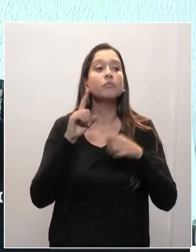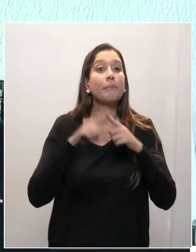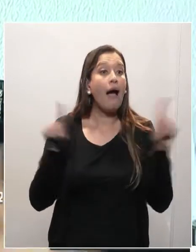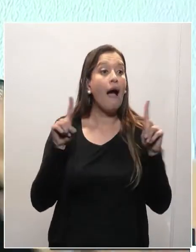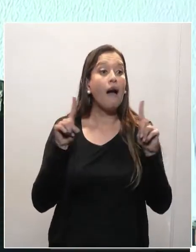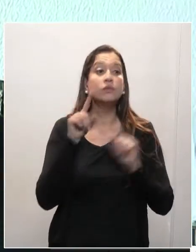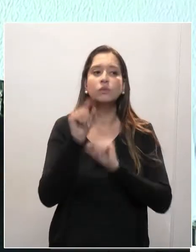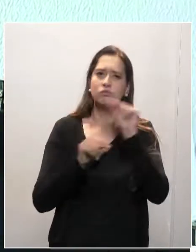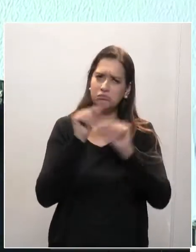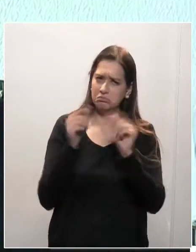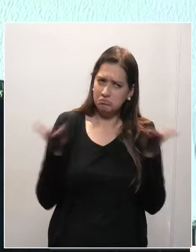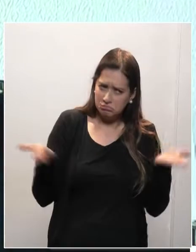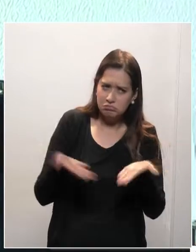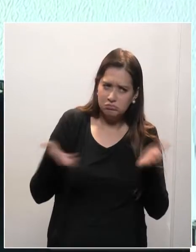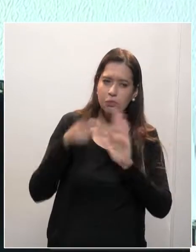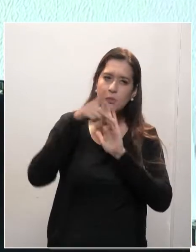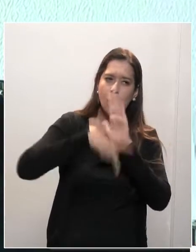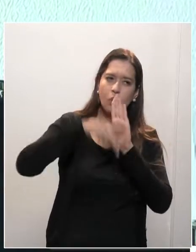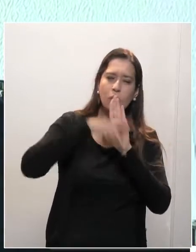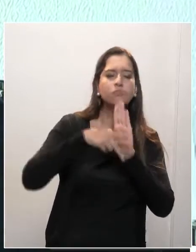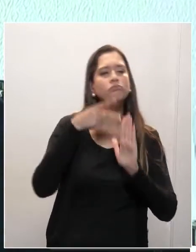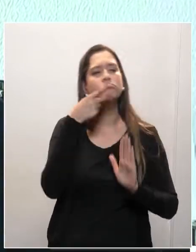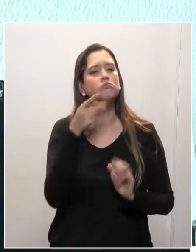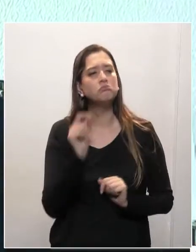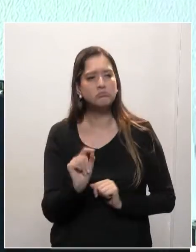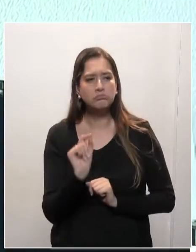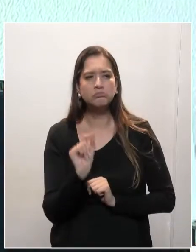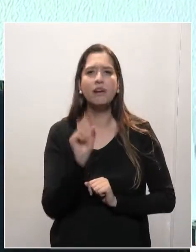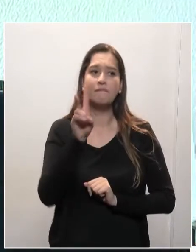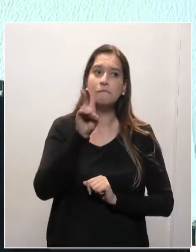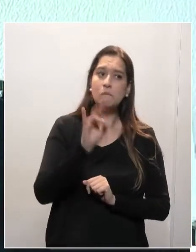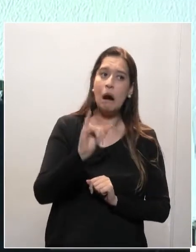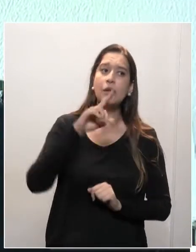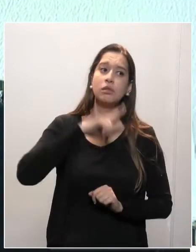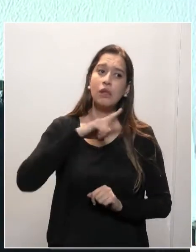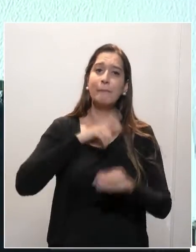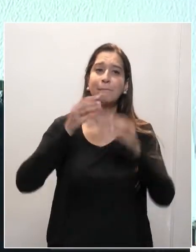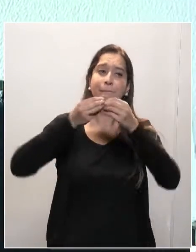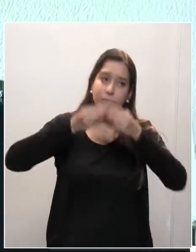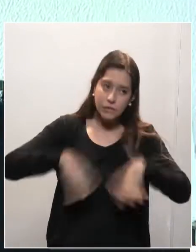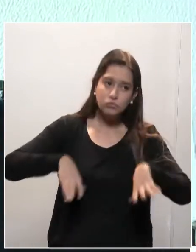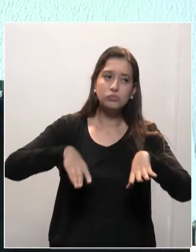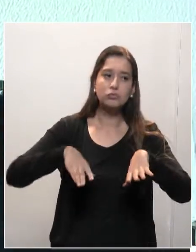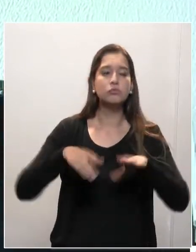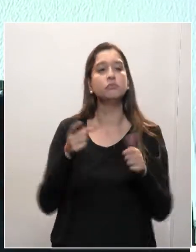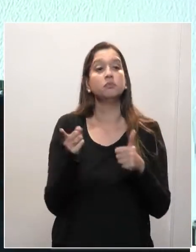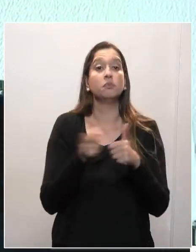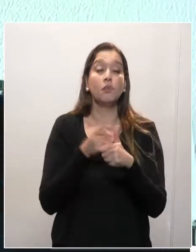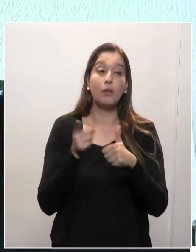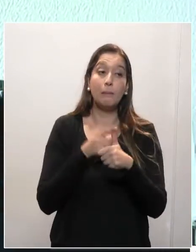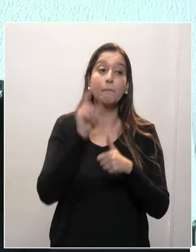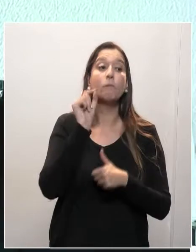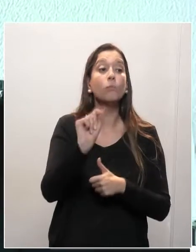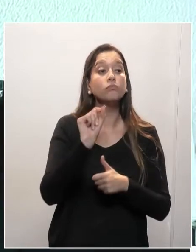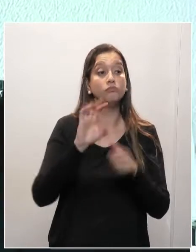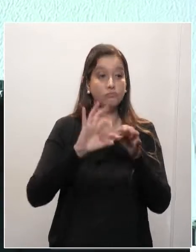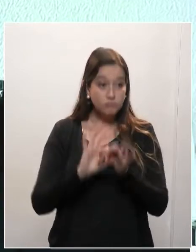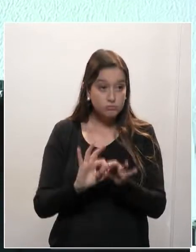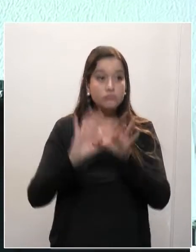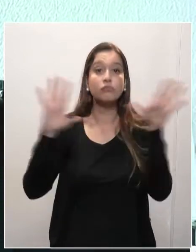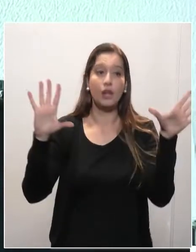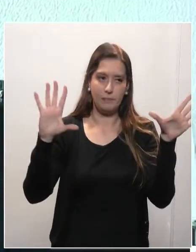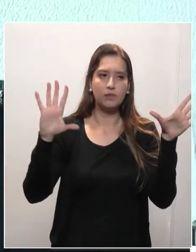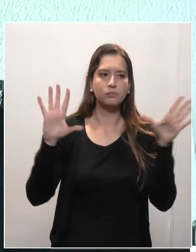sejam, possam ser, melhor dizendo, prejudicadas. A primeira delas é a liberdade de cáteto. Outra é a questão da